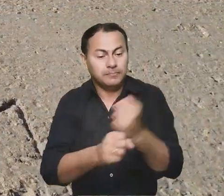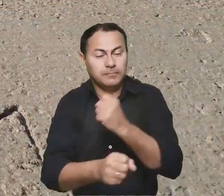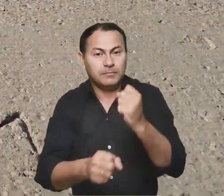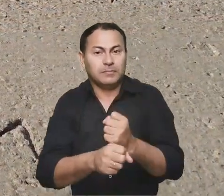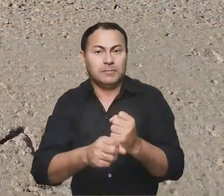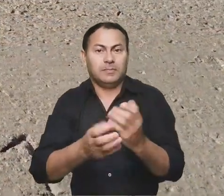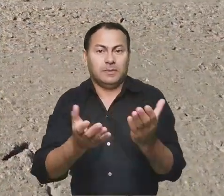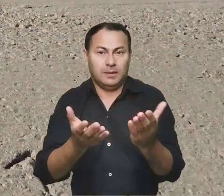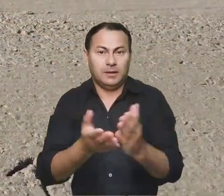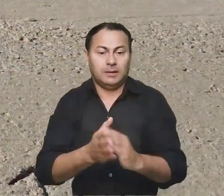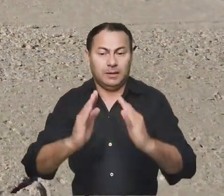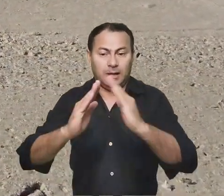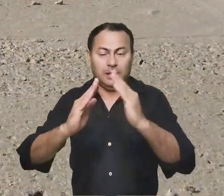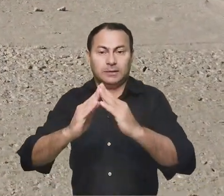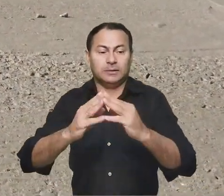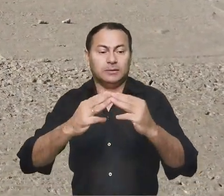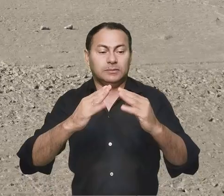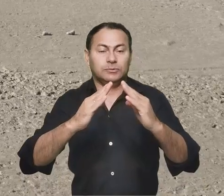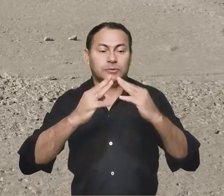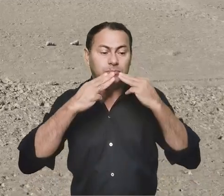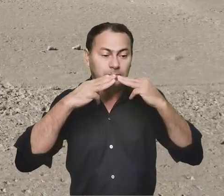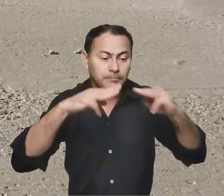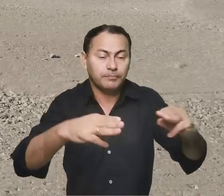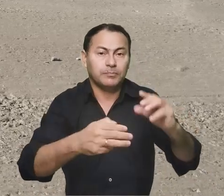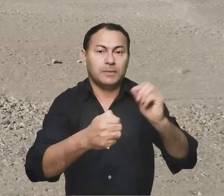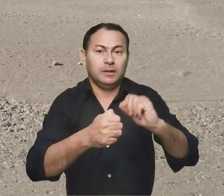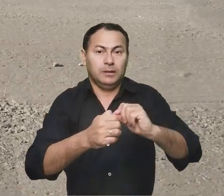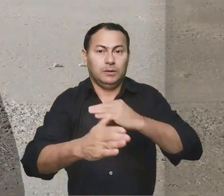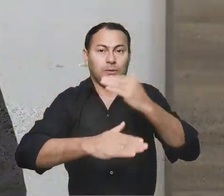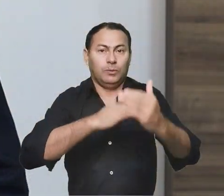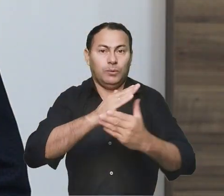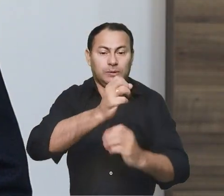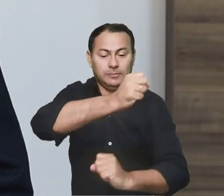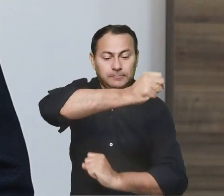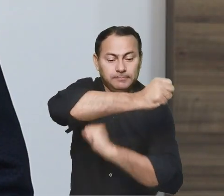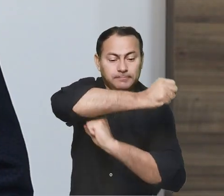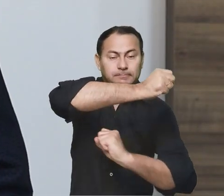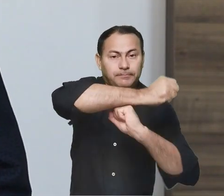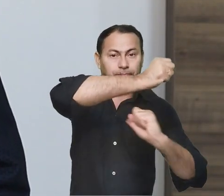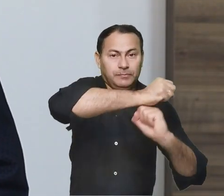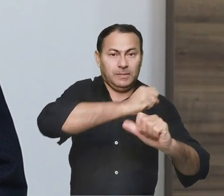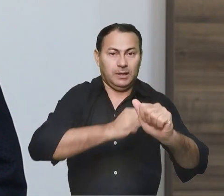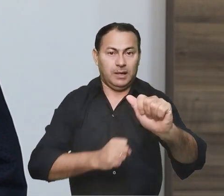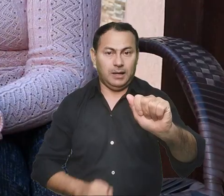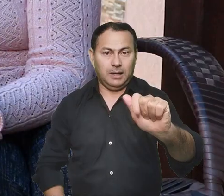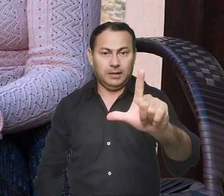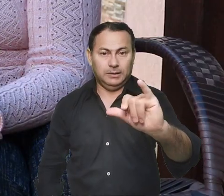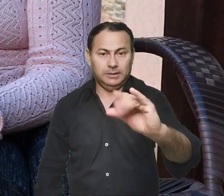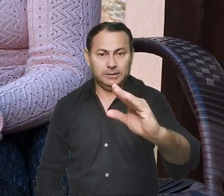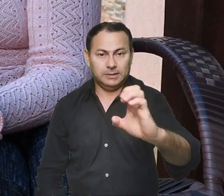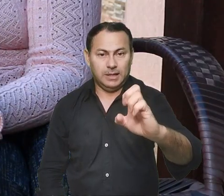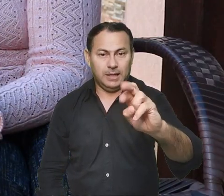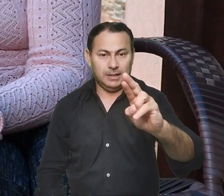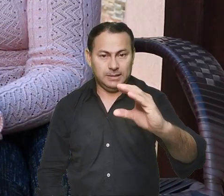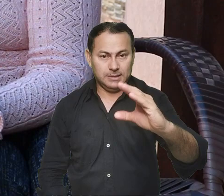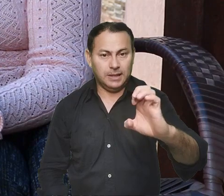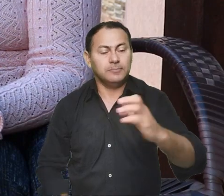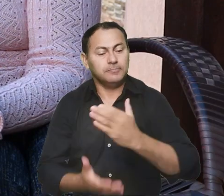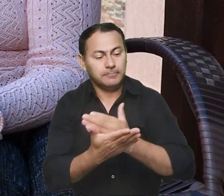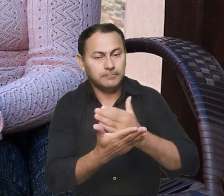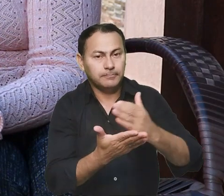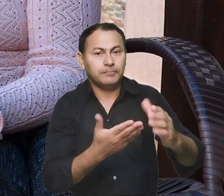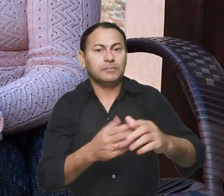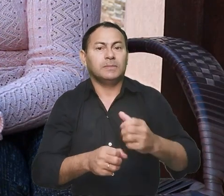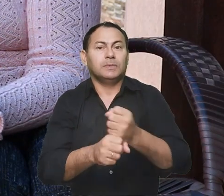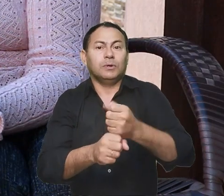construção da casa dos missionários. Fizemos toda a parte dos alicerces. E aí, então,